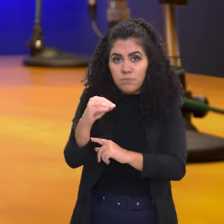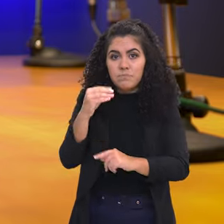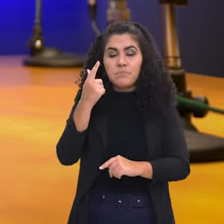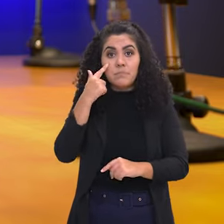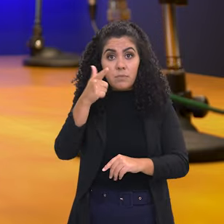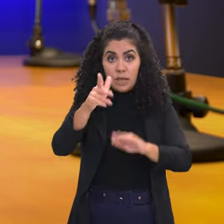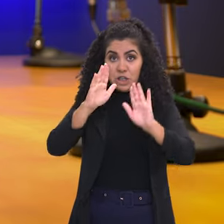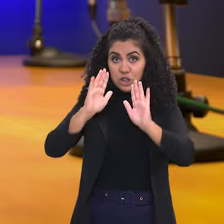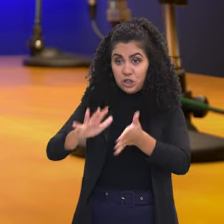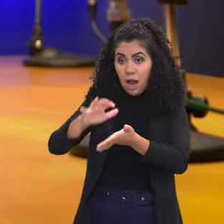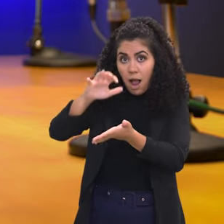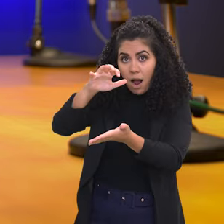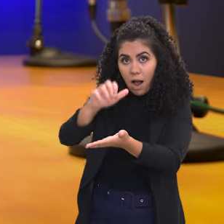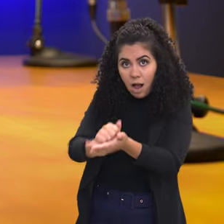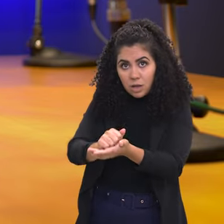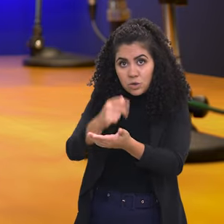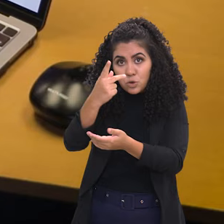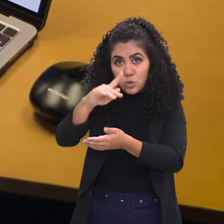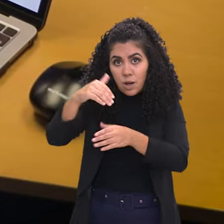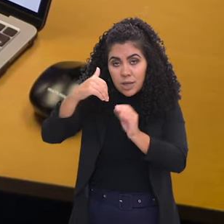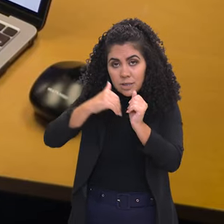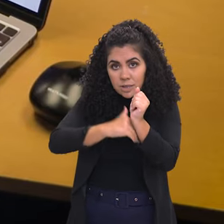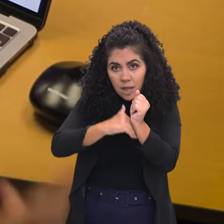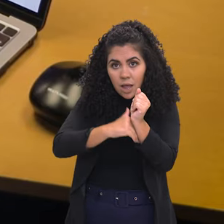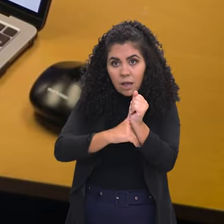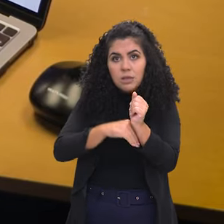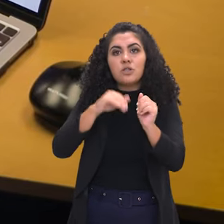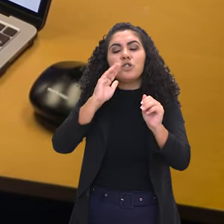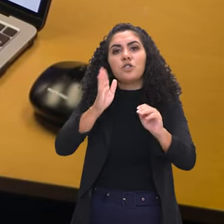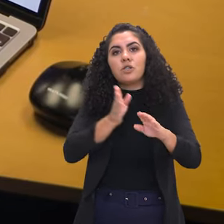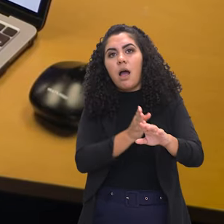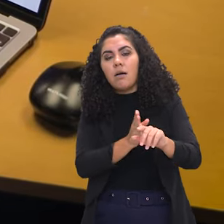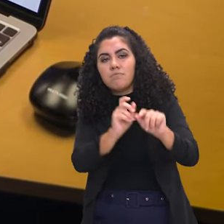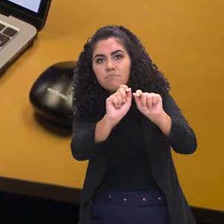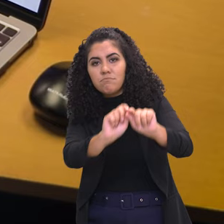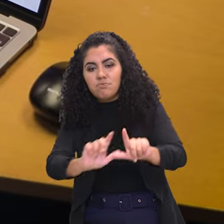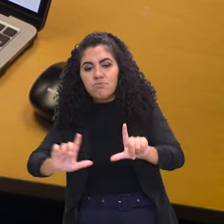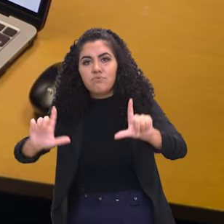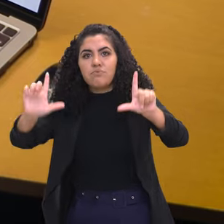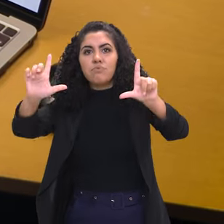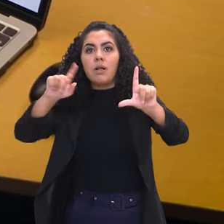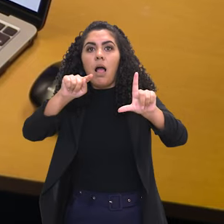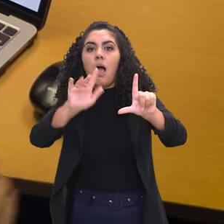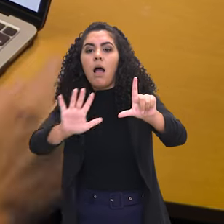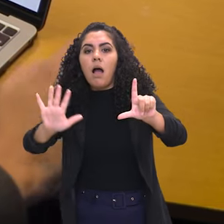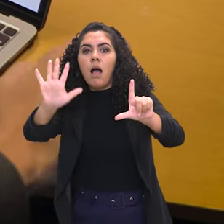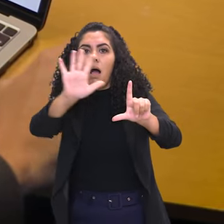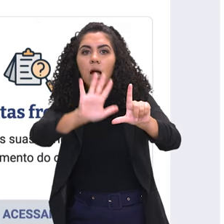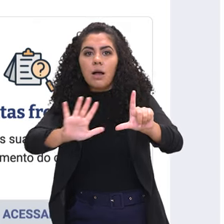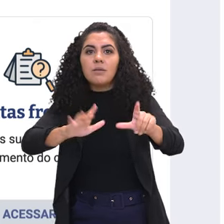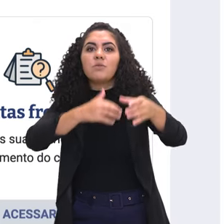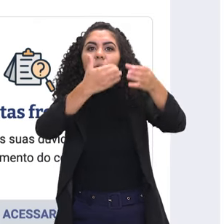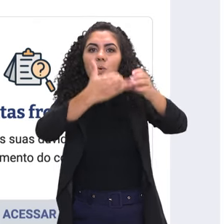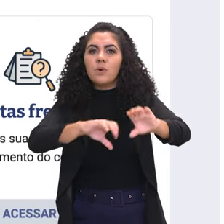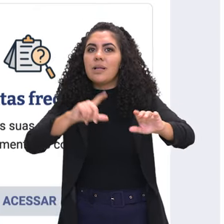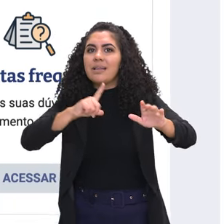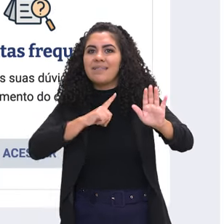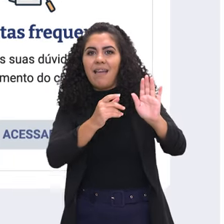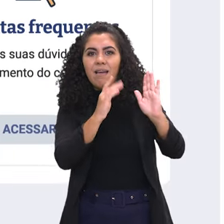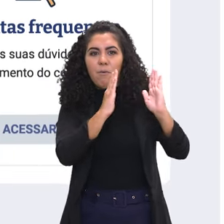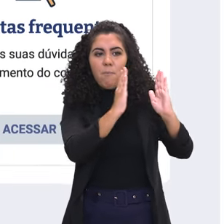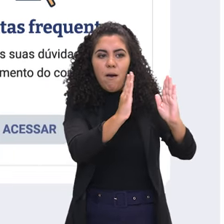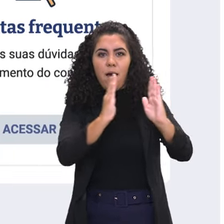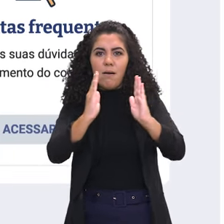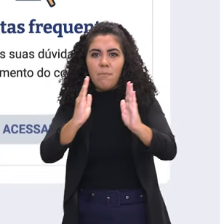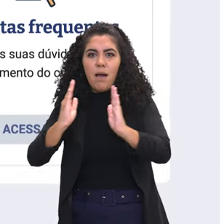Uma vez que você já cadastrou a sua senha, você já é redirecionado para a página da Sesgran Rio, onde você vai ter de novo uma série